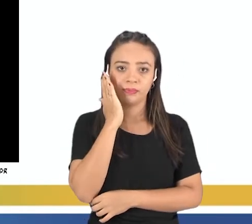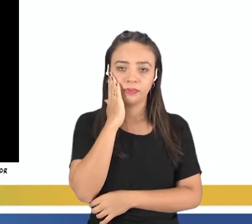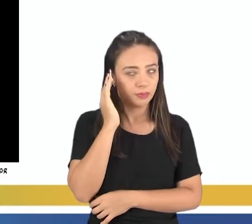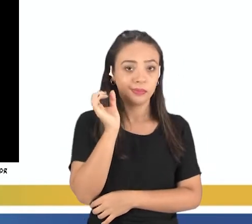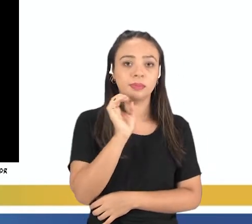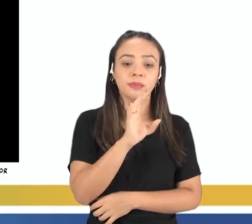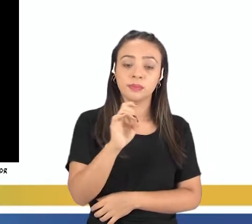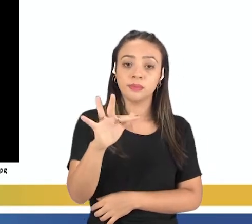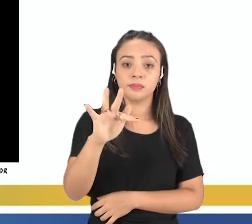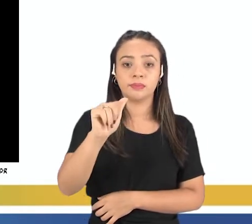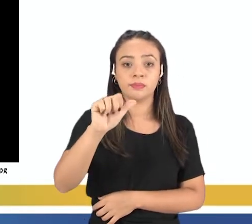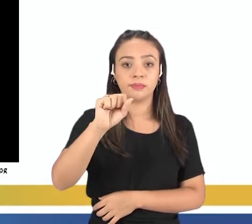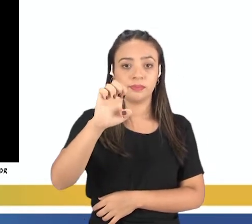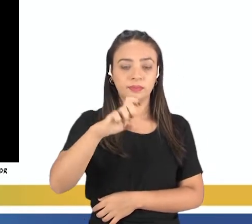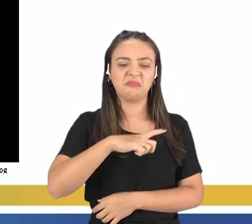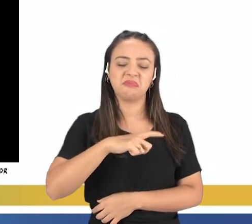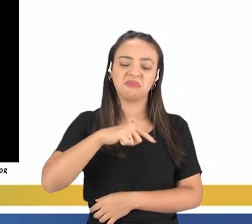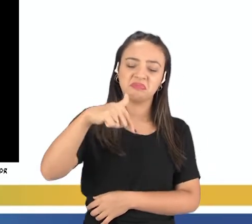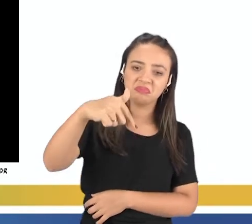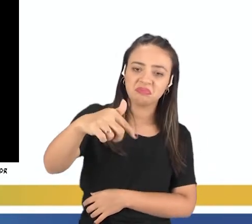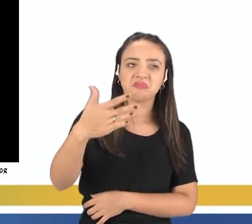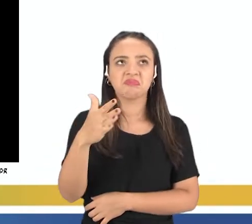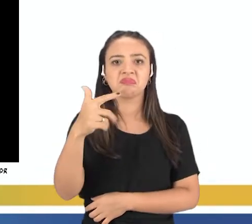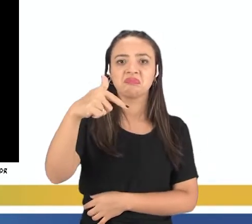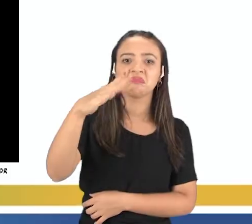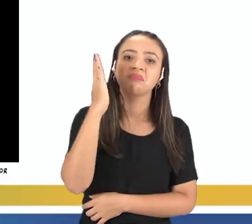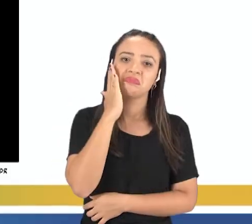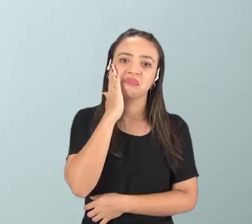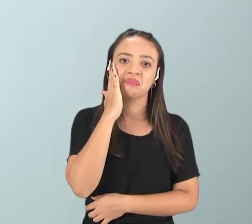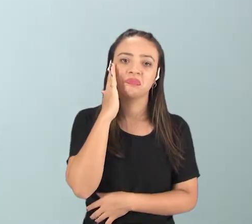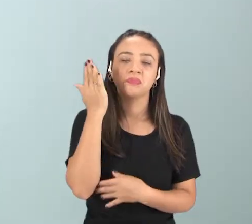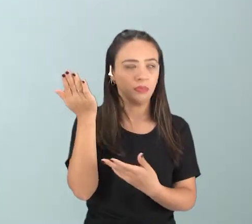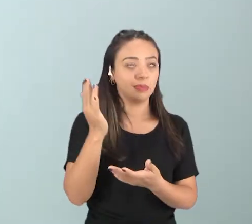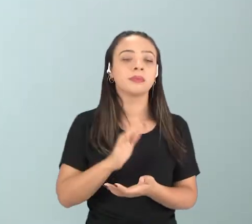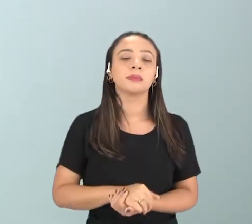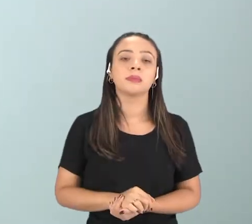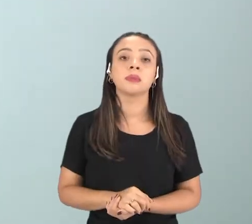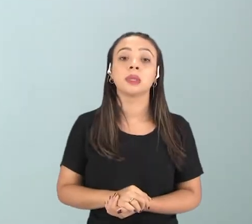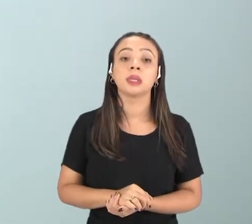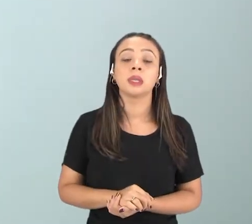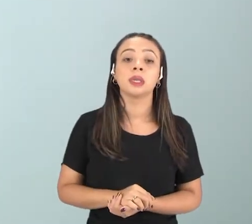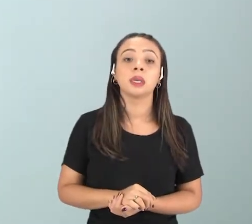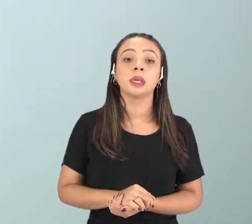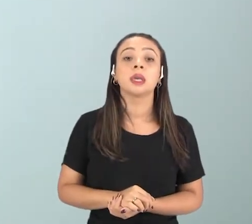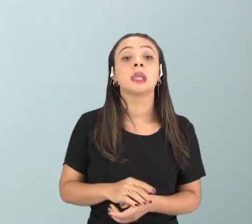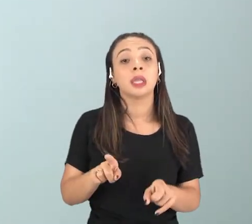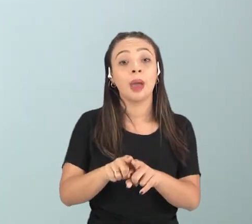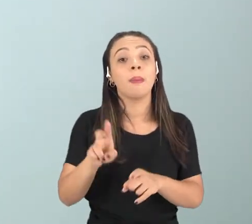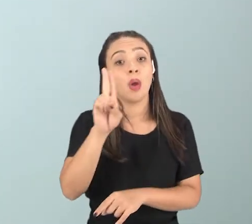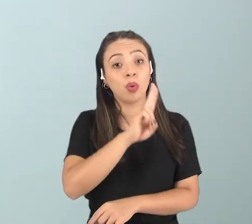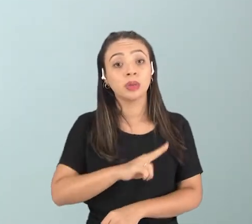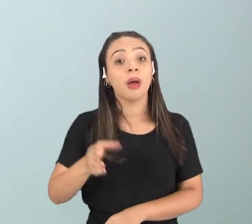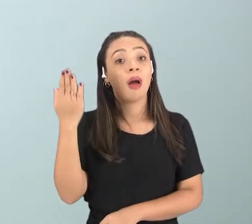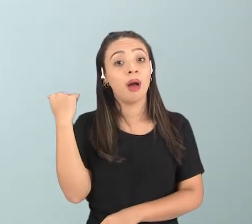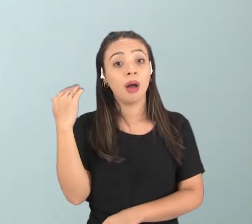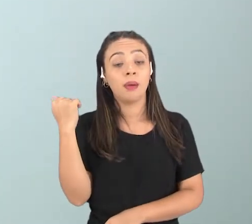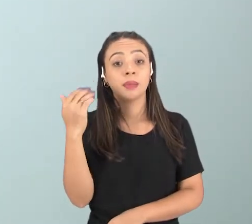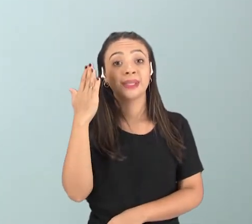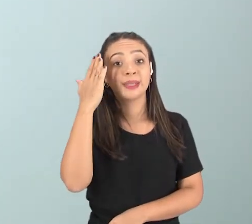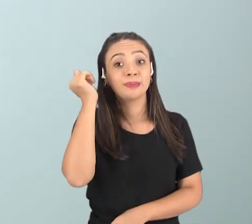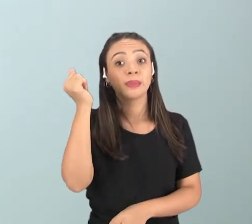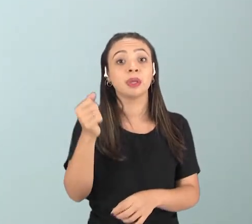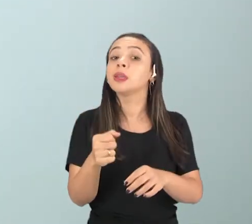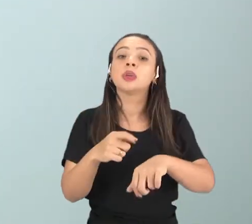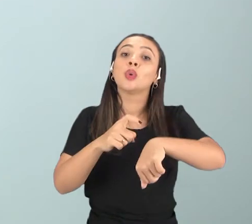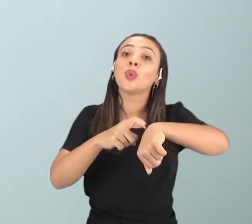tem, em média, 7 dias. Tanto que esse ciclo da Lua já foi muito usado pra medir o tempo, né? As civilizações mais